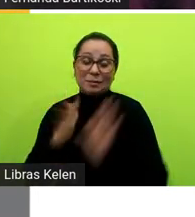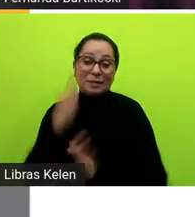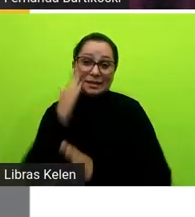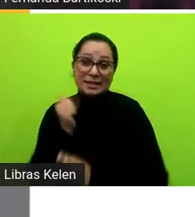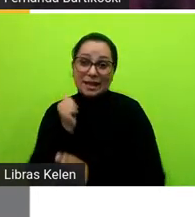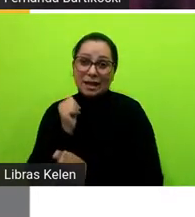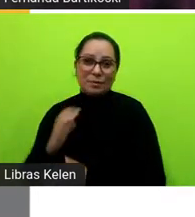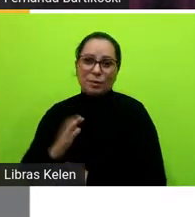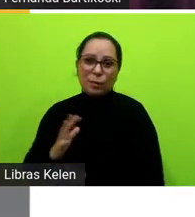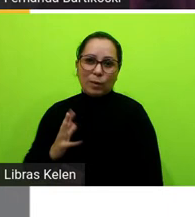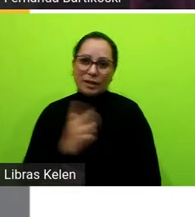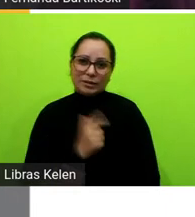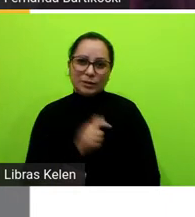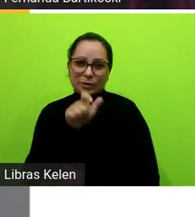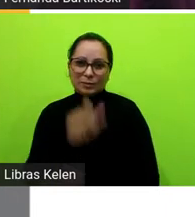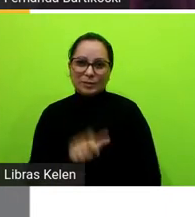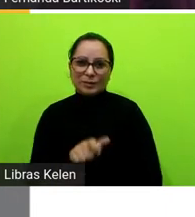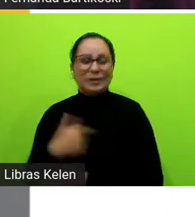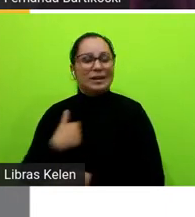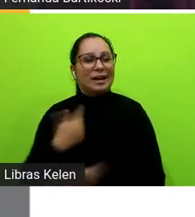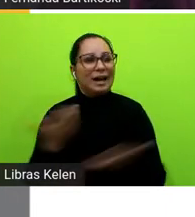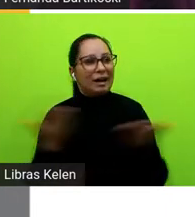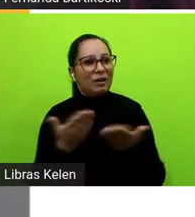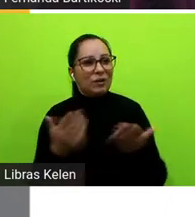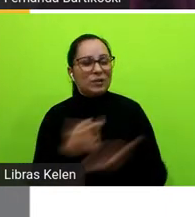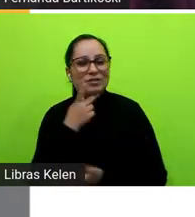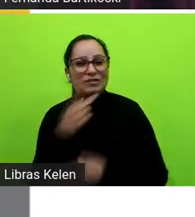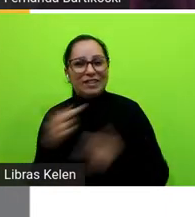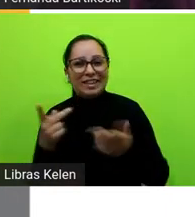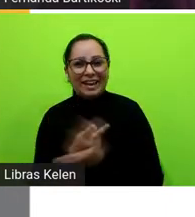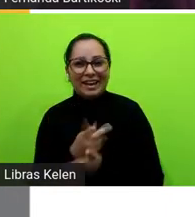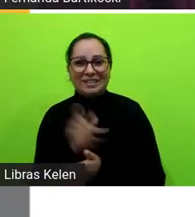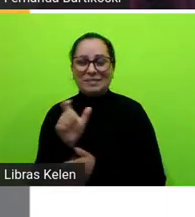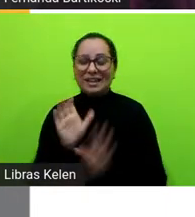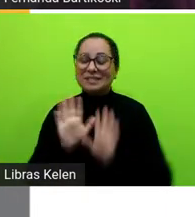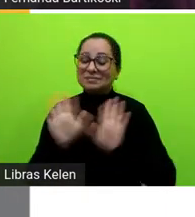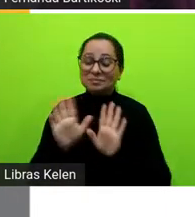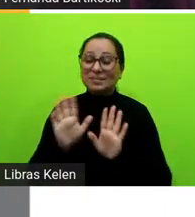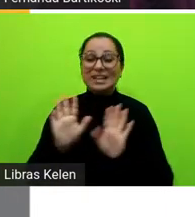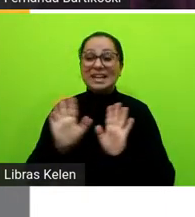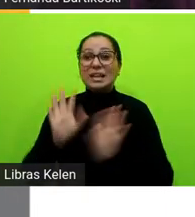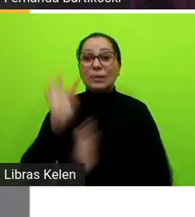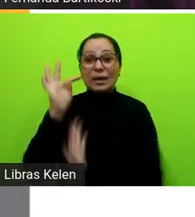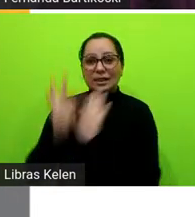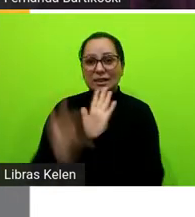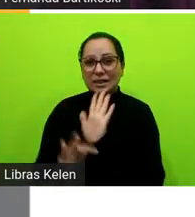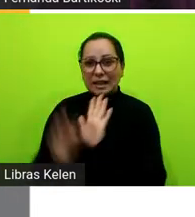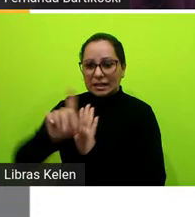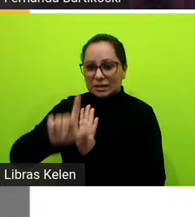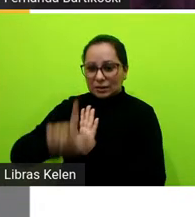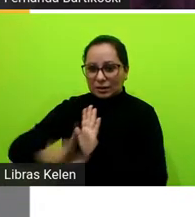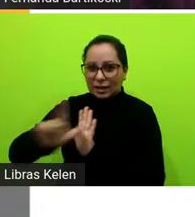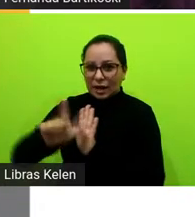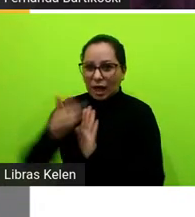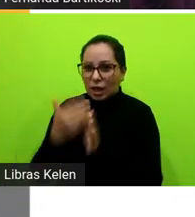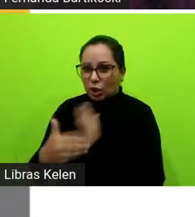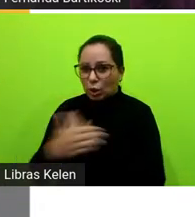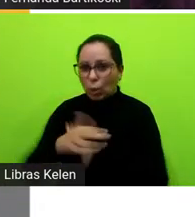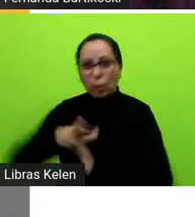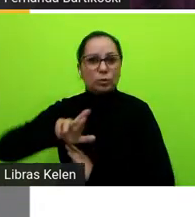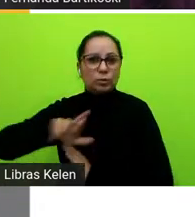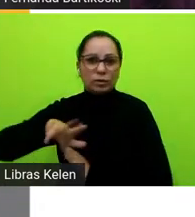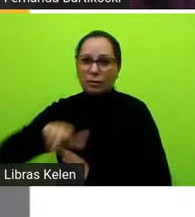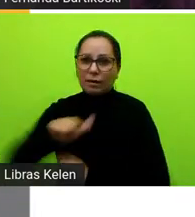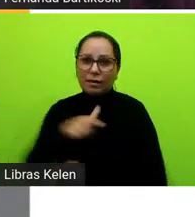hoje eu estou com as consulantes fora do lugar nem todo texto literário vai ter a mesma